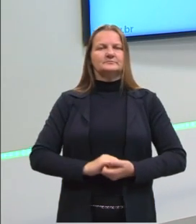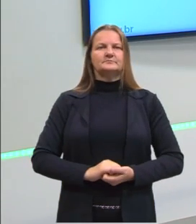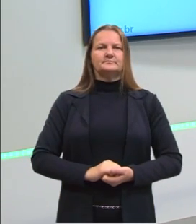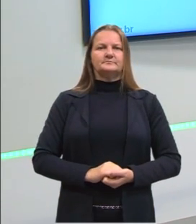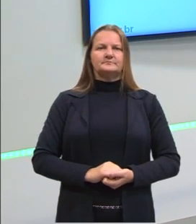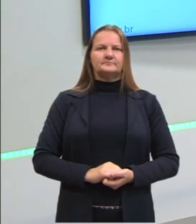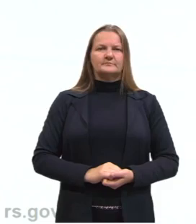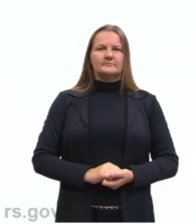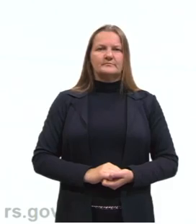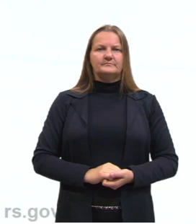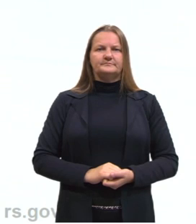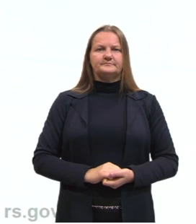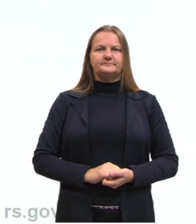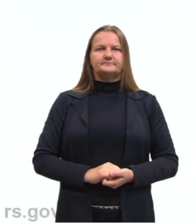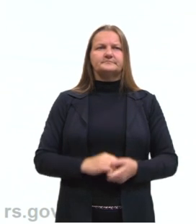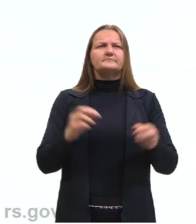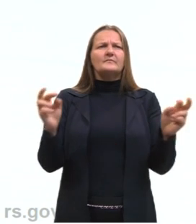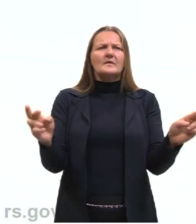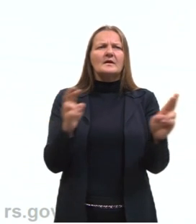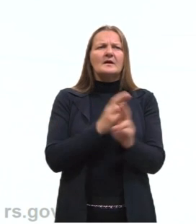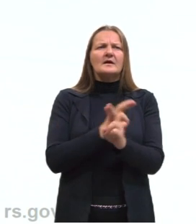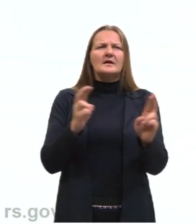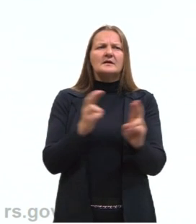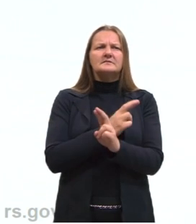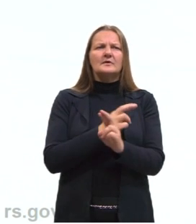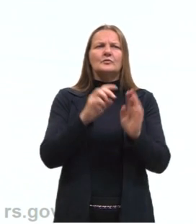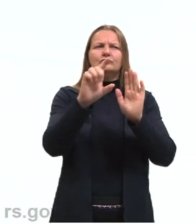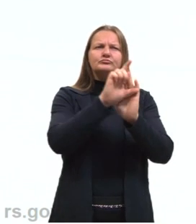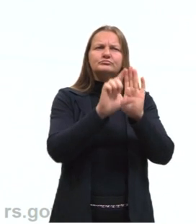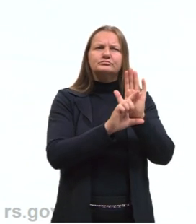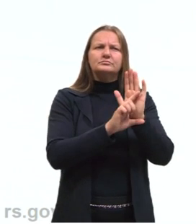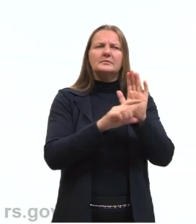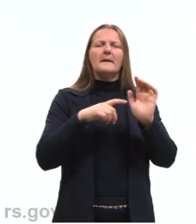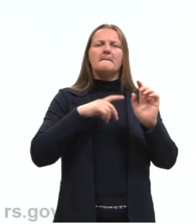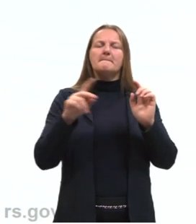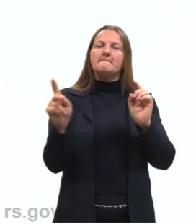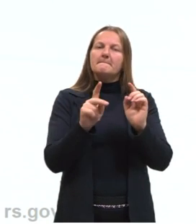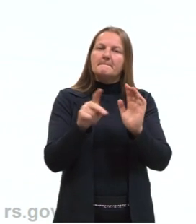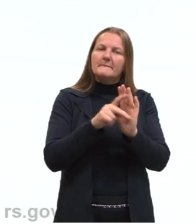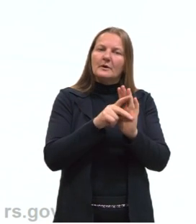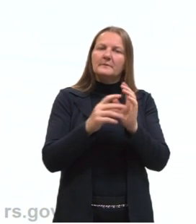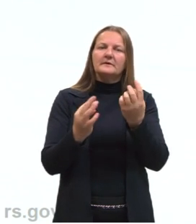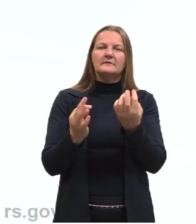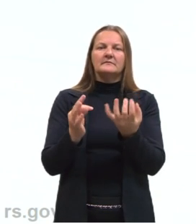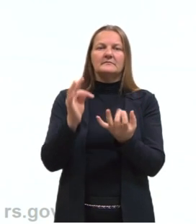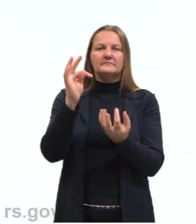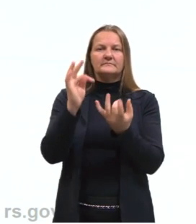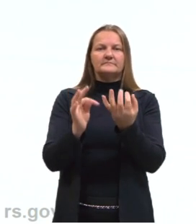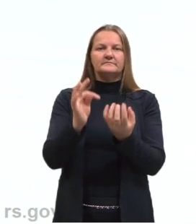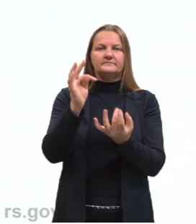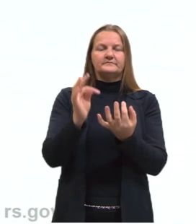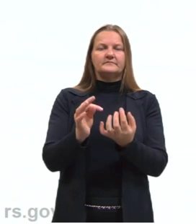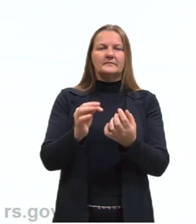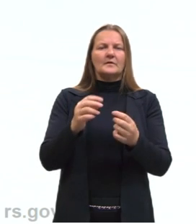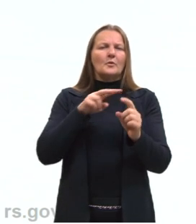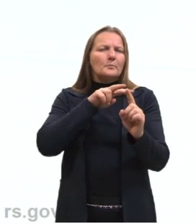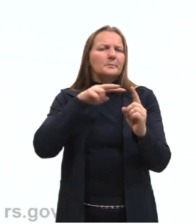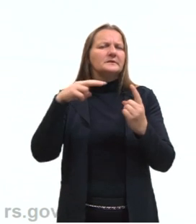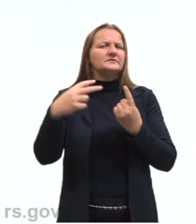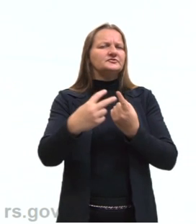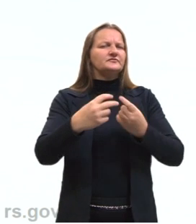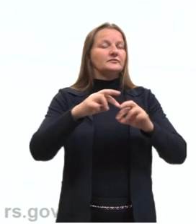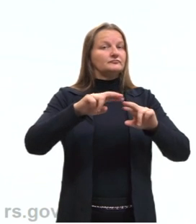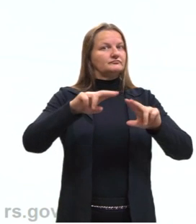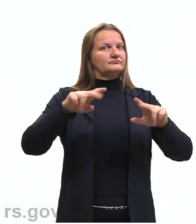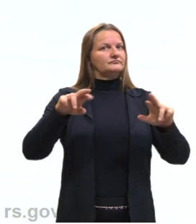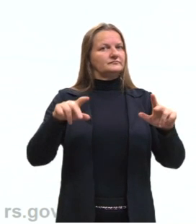Bom, a relação, então, da entropia com a segunda lei da termodinâmica. Com essa perspectiva mais ampla, a segunda lei pode